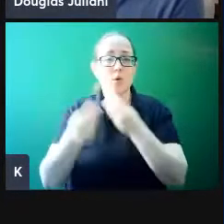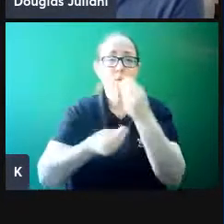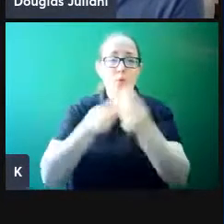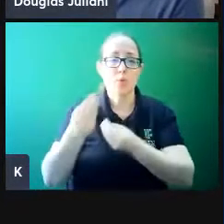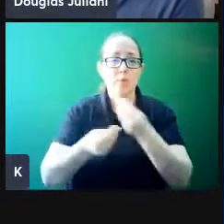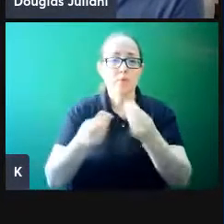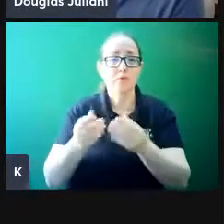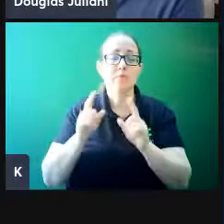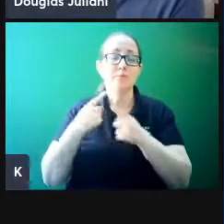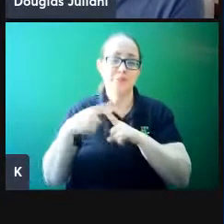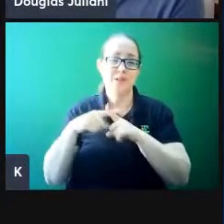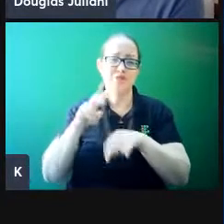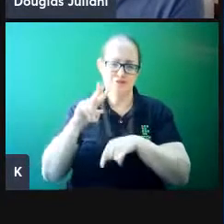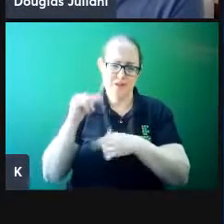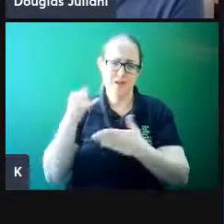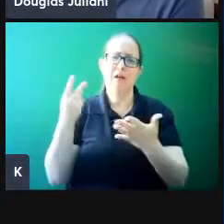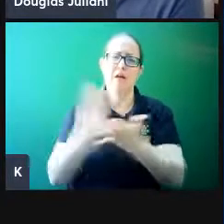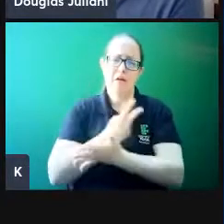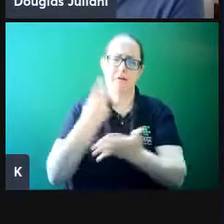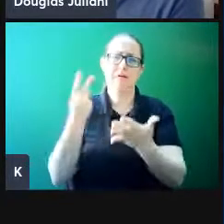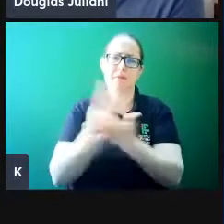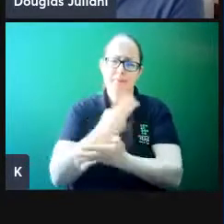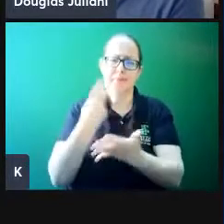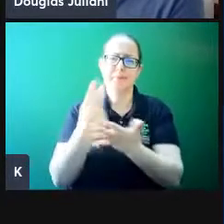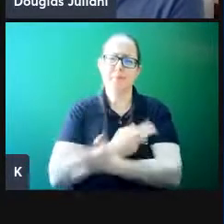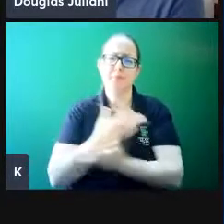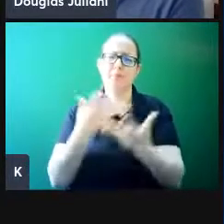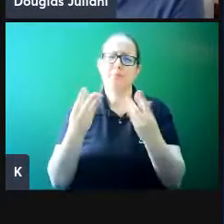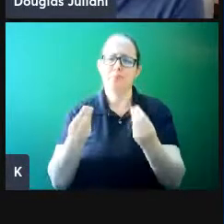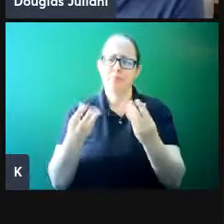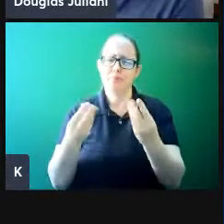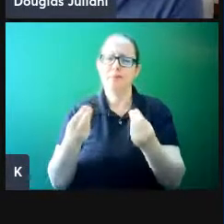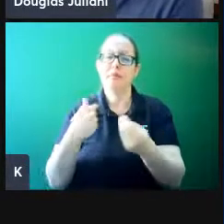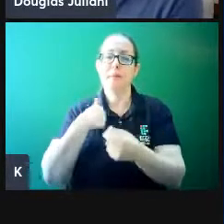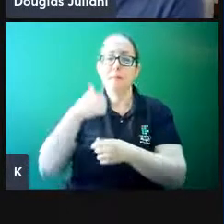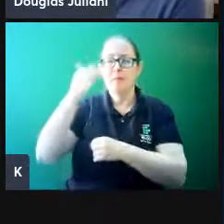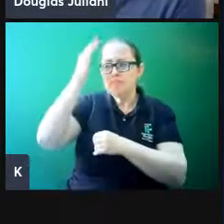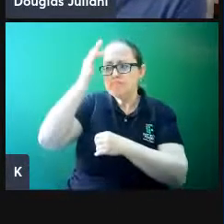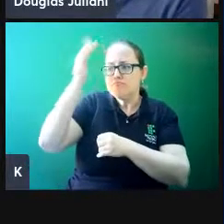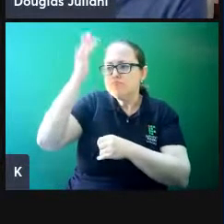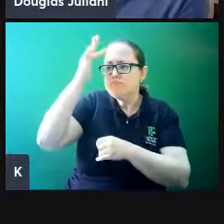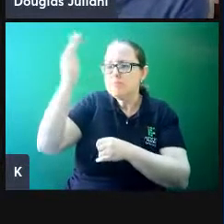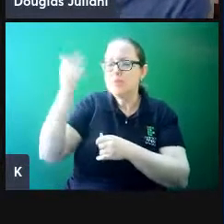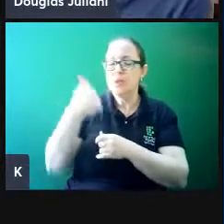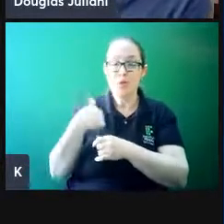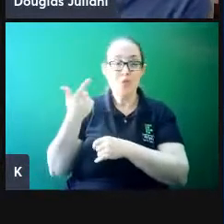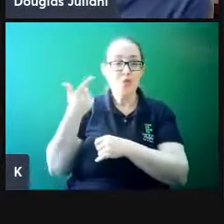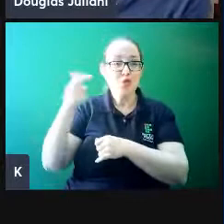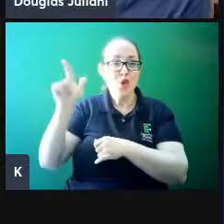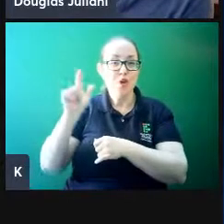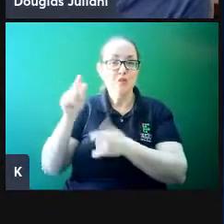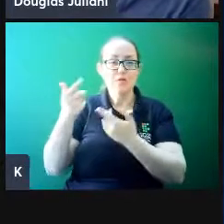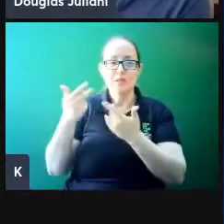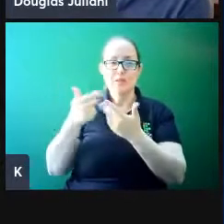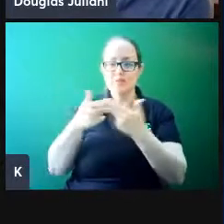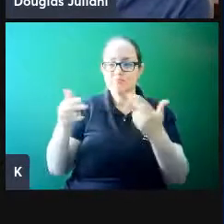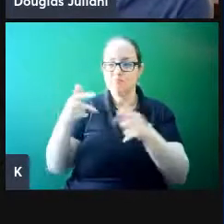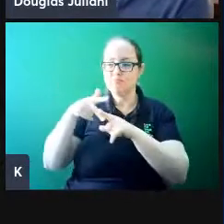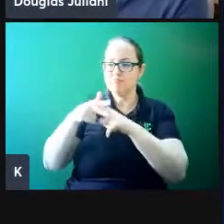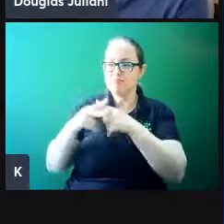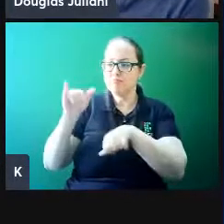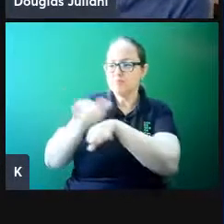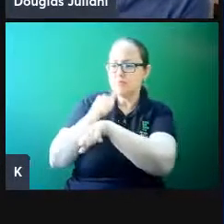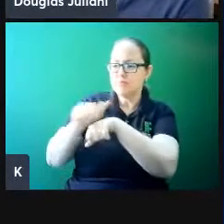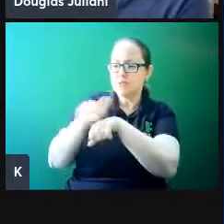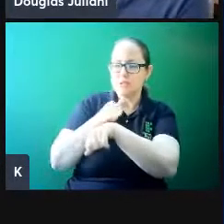muito, a gente precisa ter isso, uma mentalidade aberta para experimentar, eu preciso experimentar uma nova ferramenta, apareceu uma nova ferramenta de